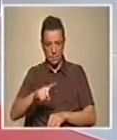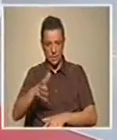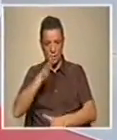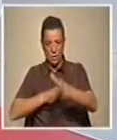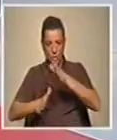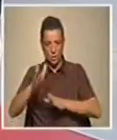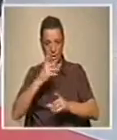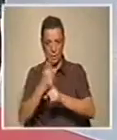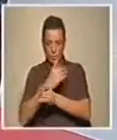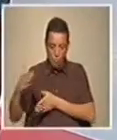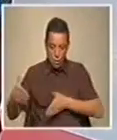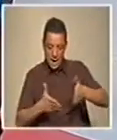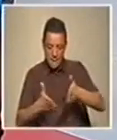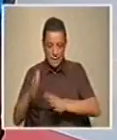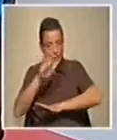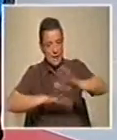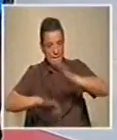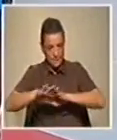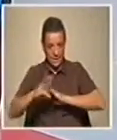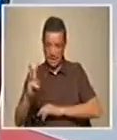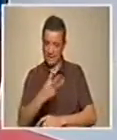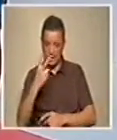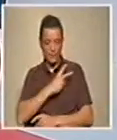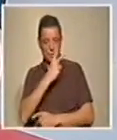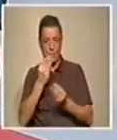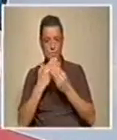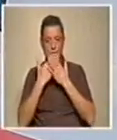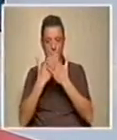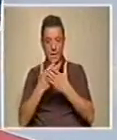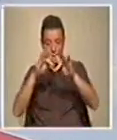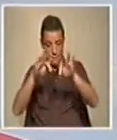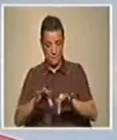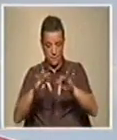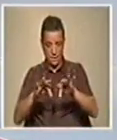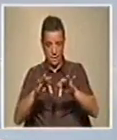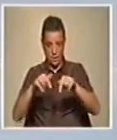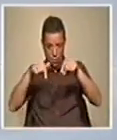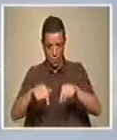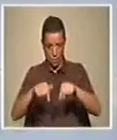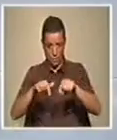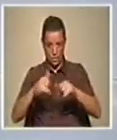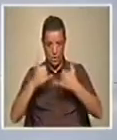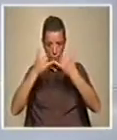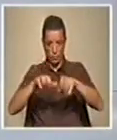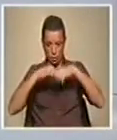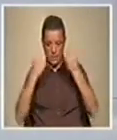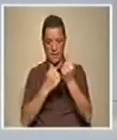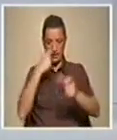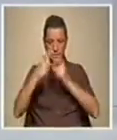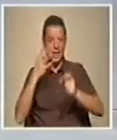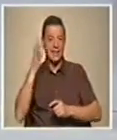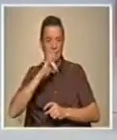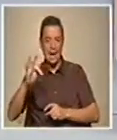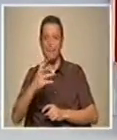o caminho que já foi feito pelas três universidades. Muito obrigada, reitor. Estamos no final do programa de hoje. No próximo programa, vamos tentar